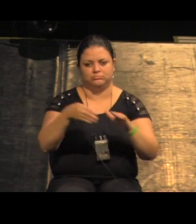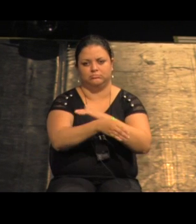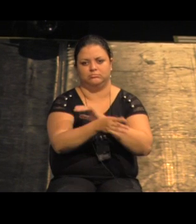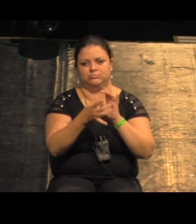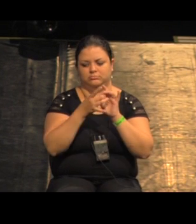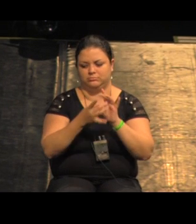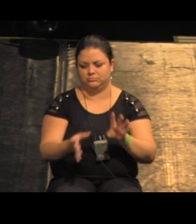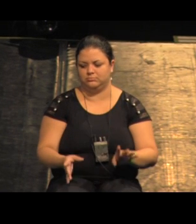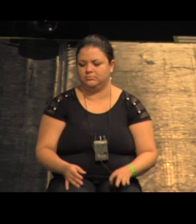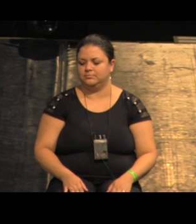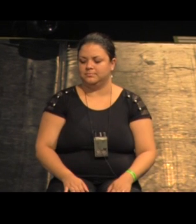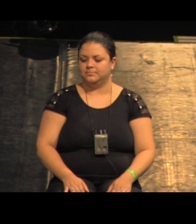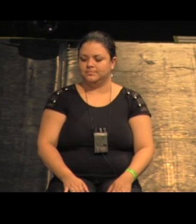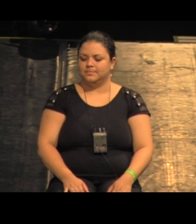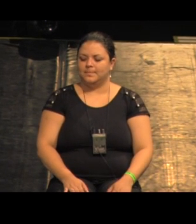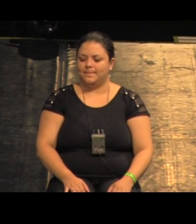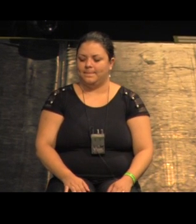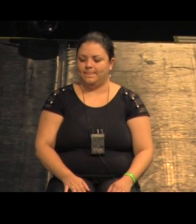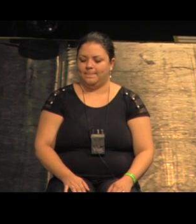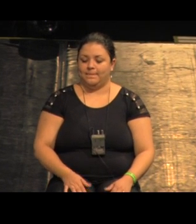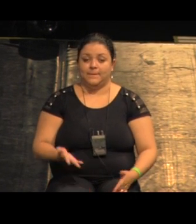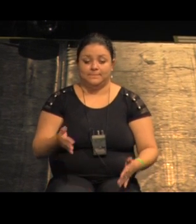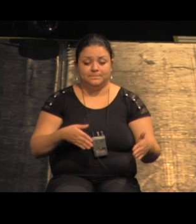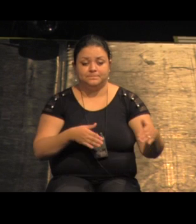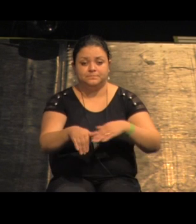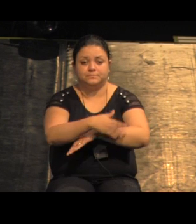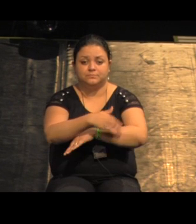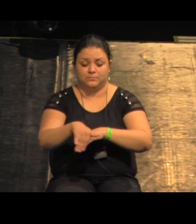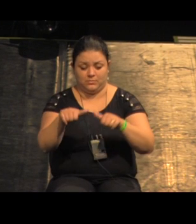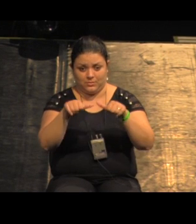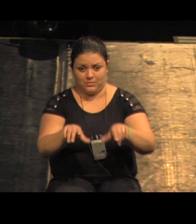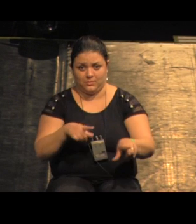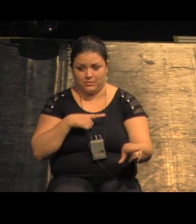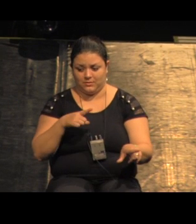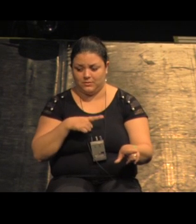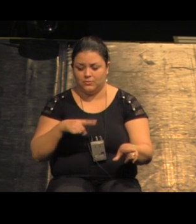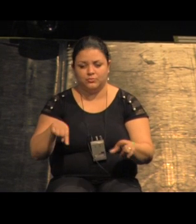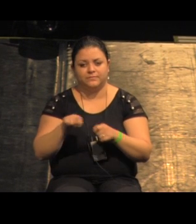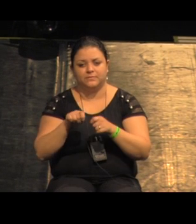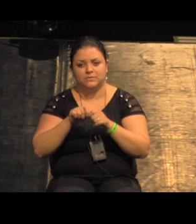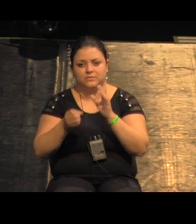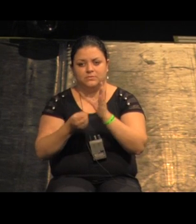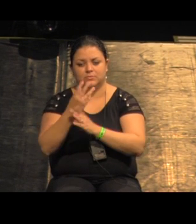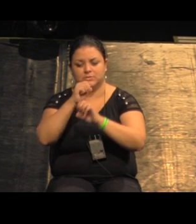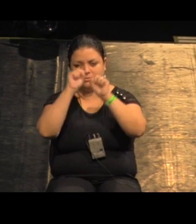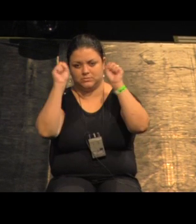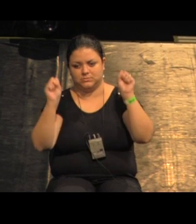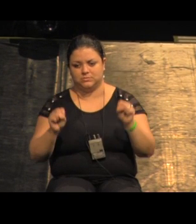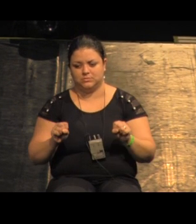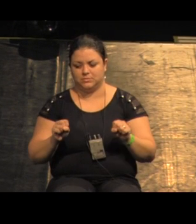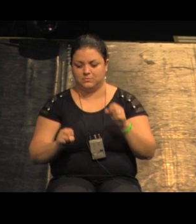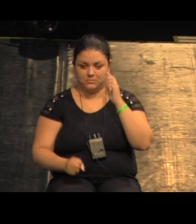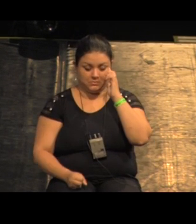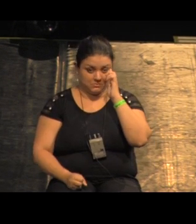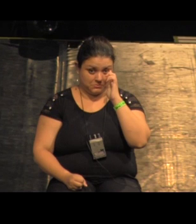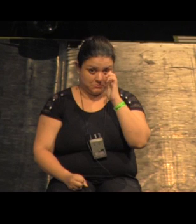para as vias que permaneceram a gente criou um sistema que foi considerado bastante utópico pela prefeitura acho que eles têm